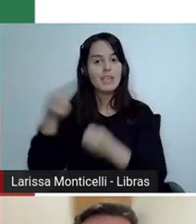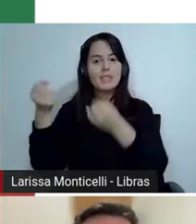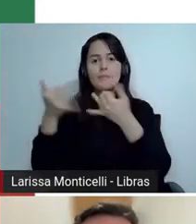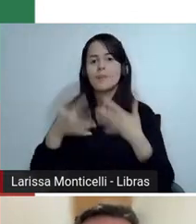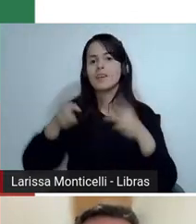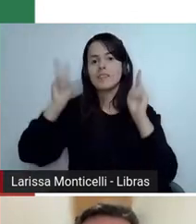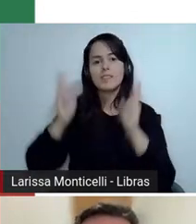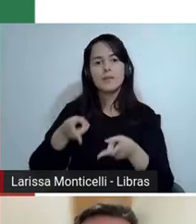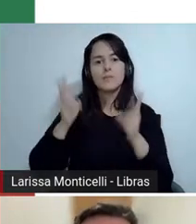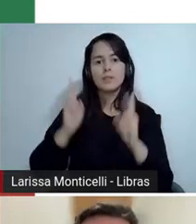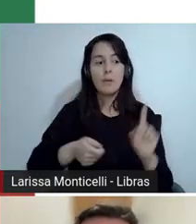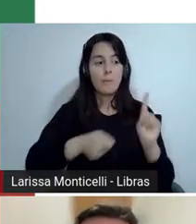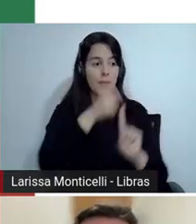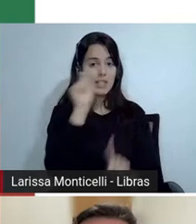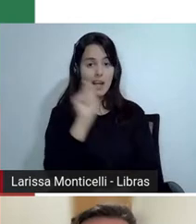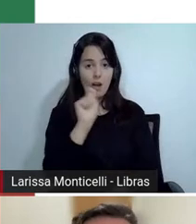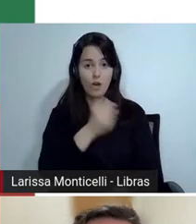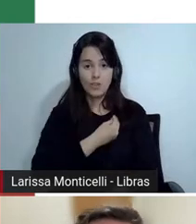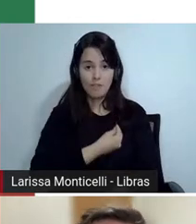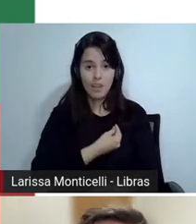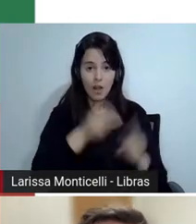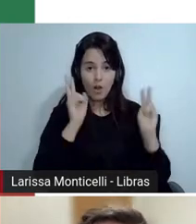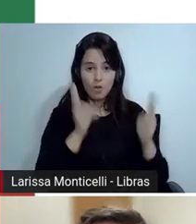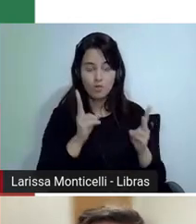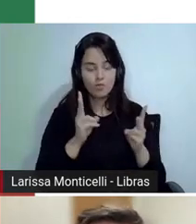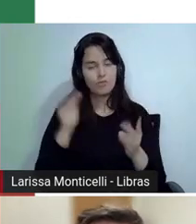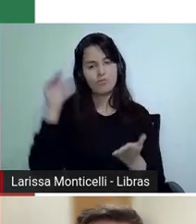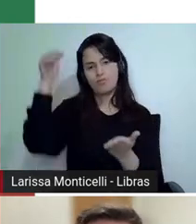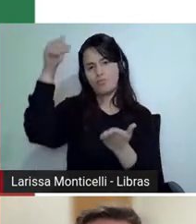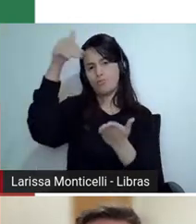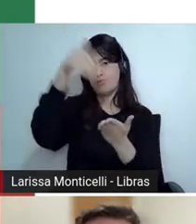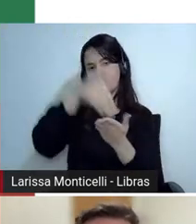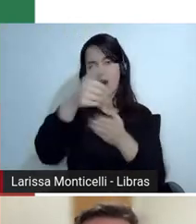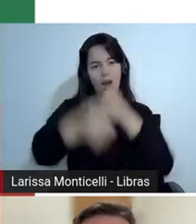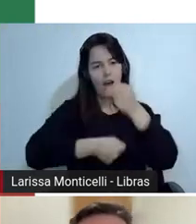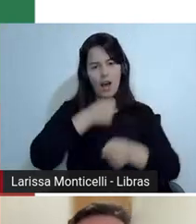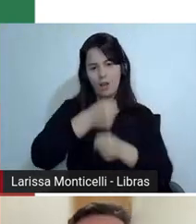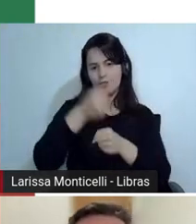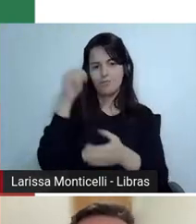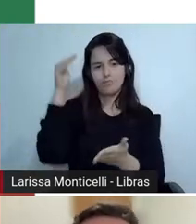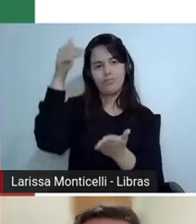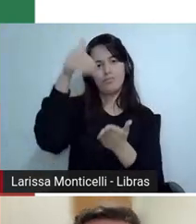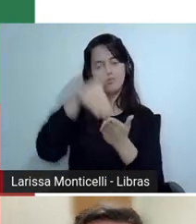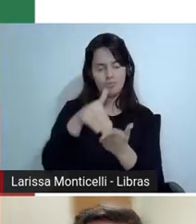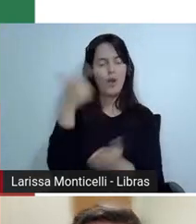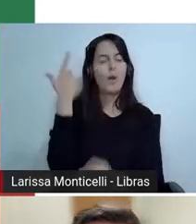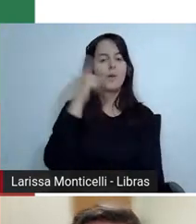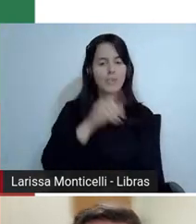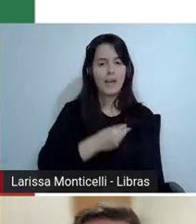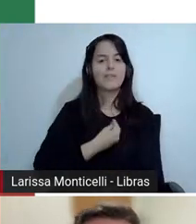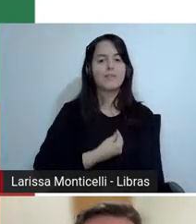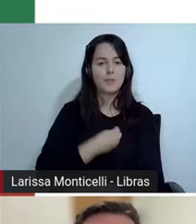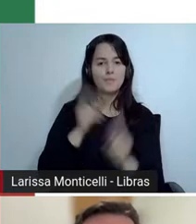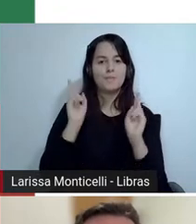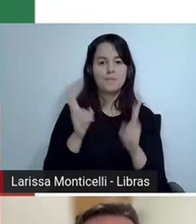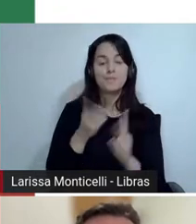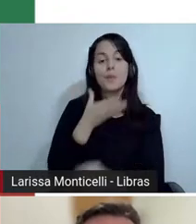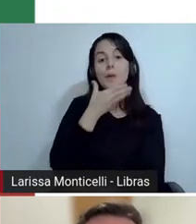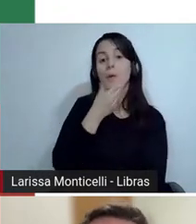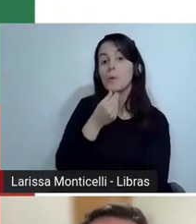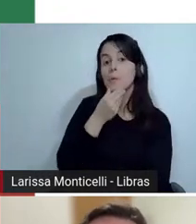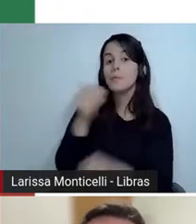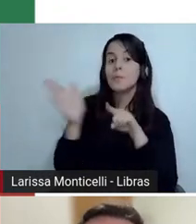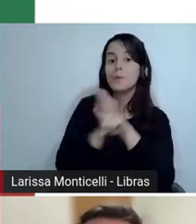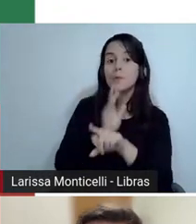É. Então, nessa linha, né, a gente quer saber como é que vocês estão, se a motivação de vocês para seguir agora, né, depois de